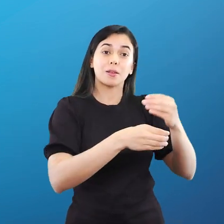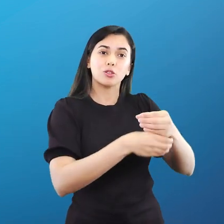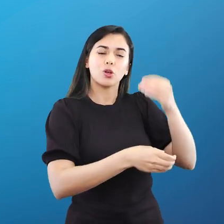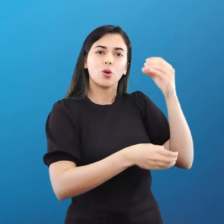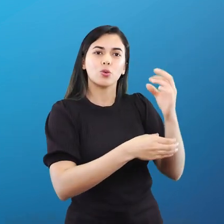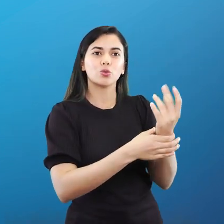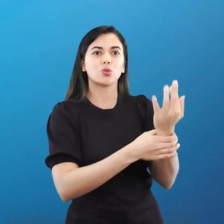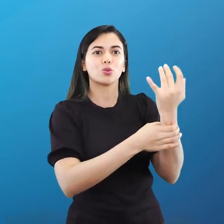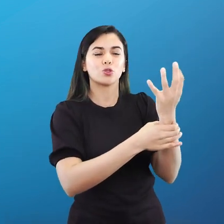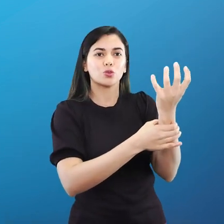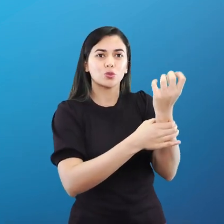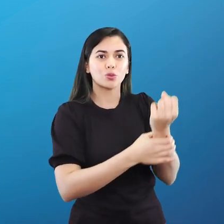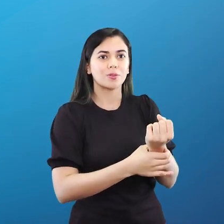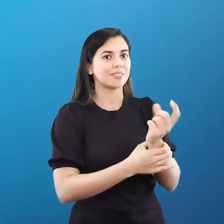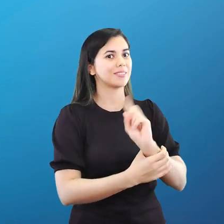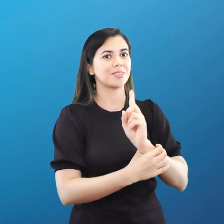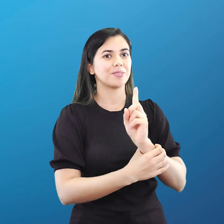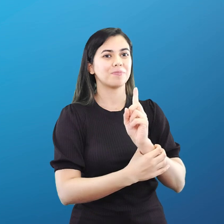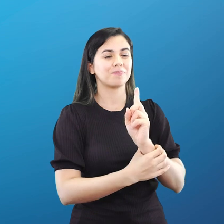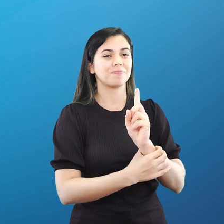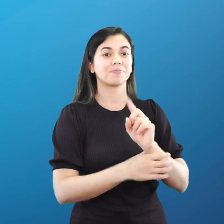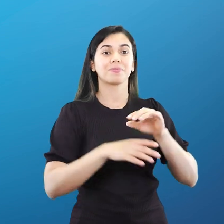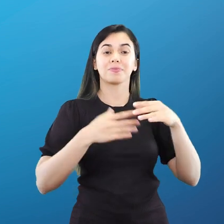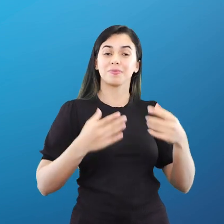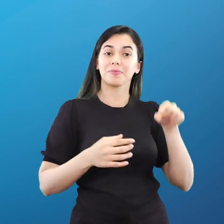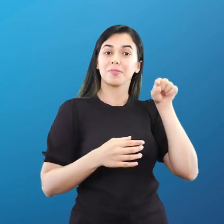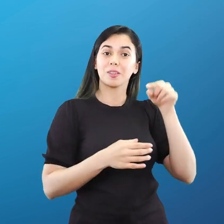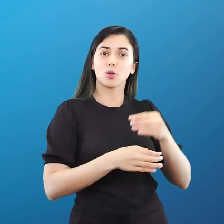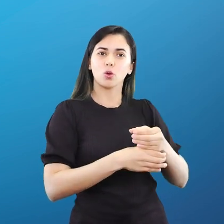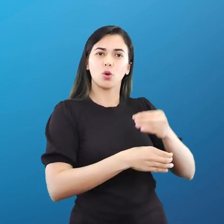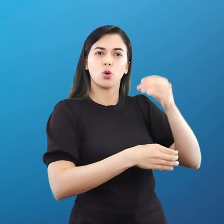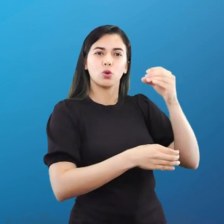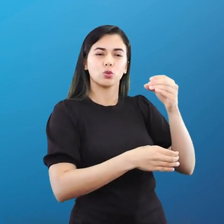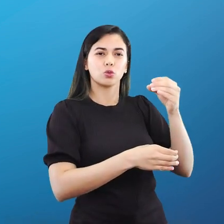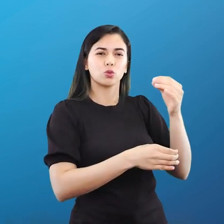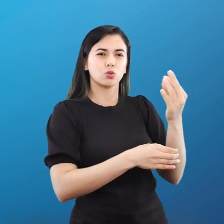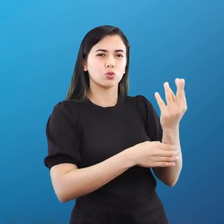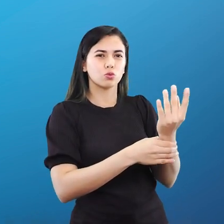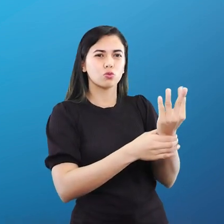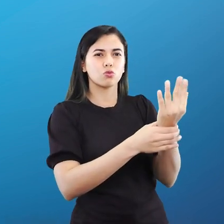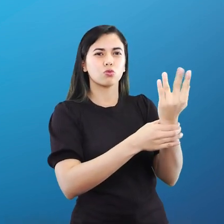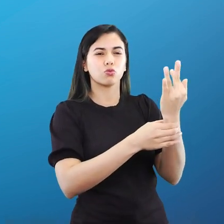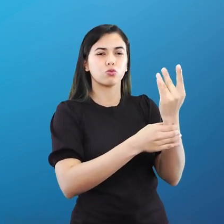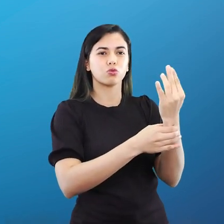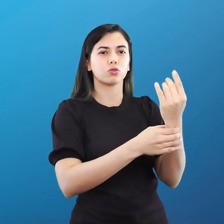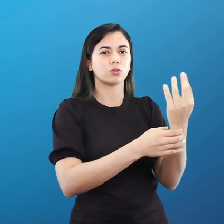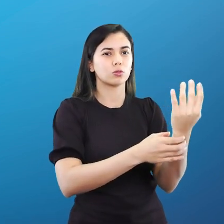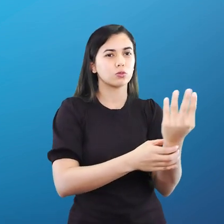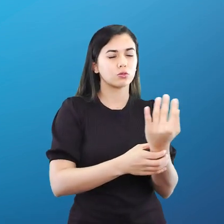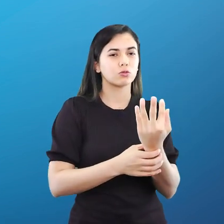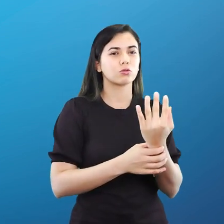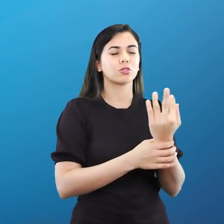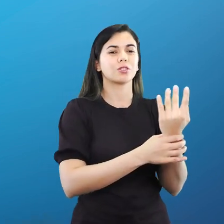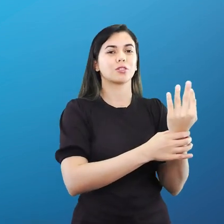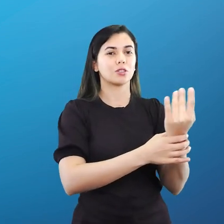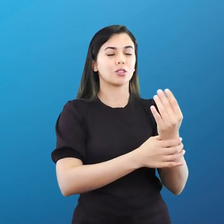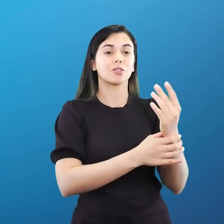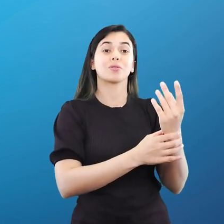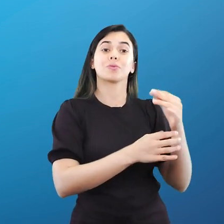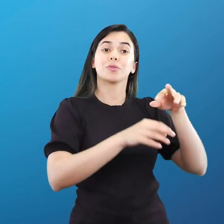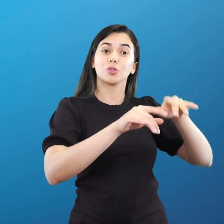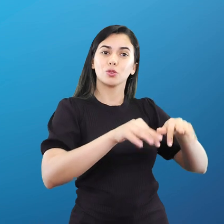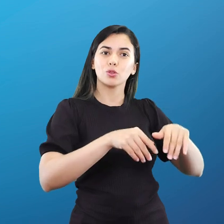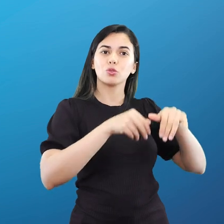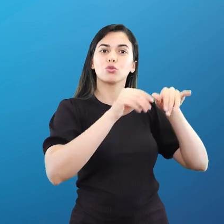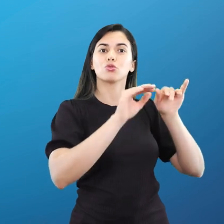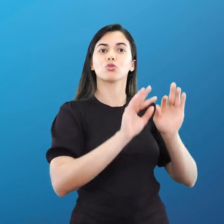ela foi desenhada de uma forma que o gás, tá, o biopropano, ele fica passando pela lateral e por